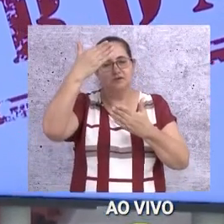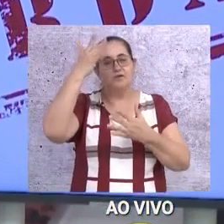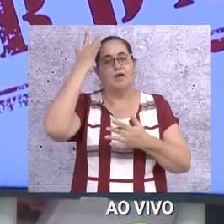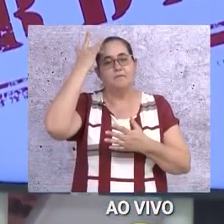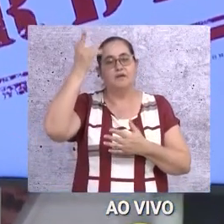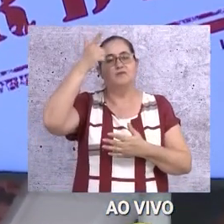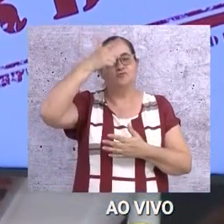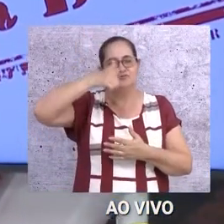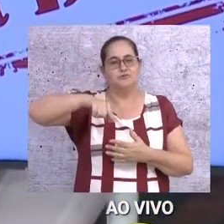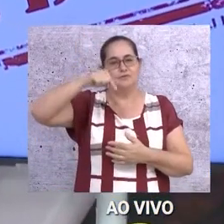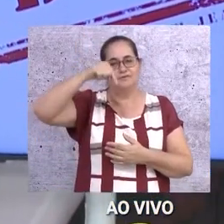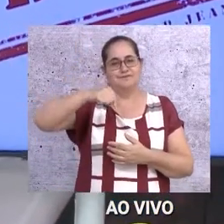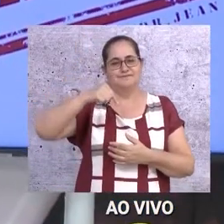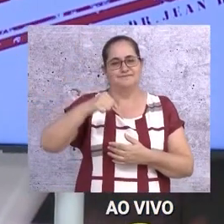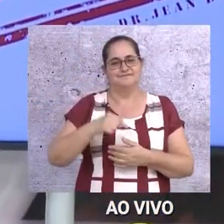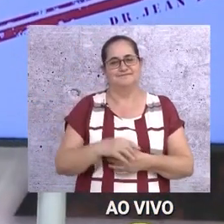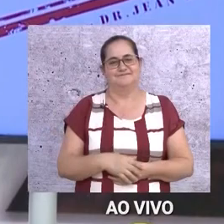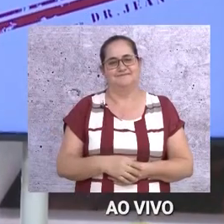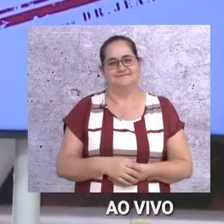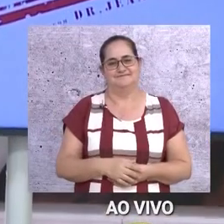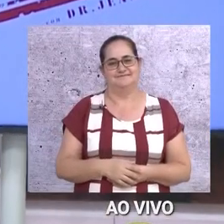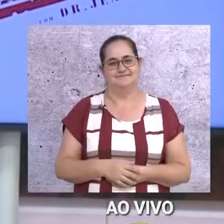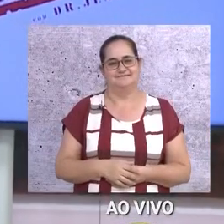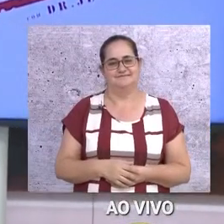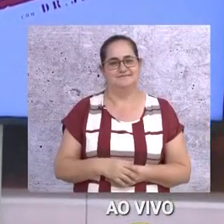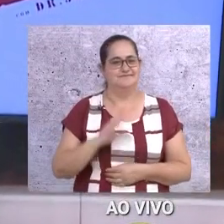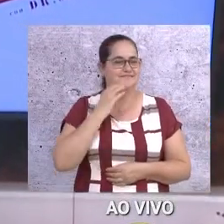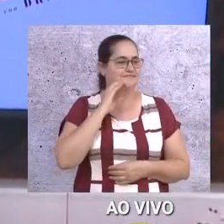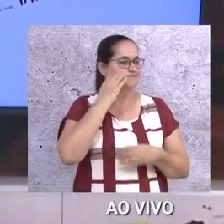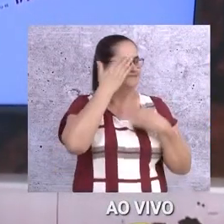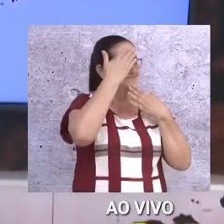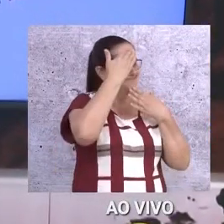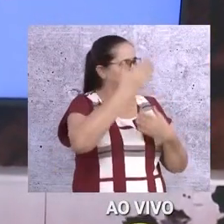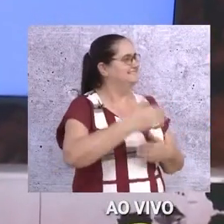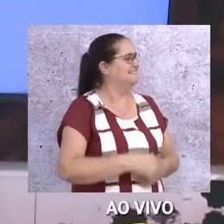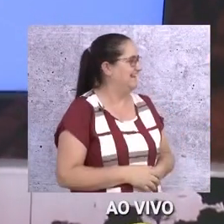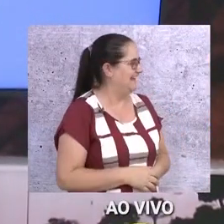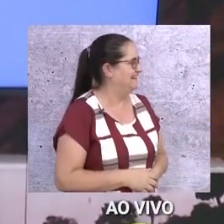Amanhã estamos aqui, se Deus permitir. Claudete, obrigado.